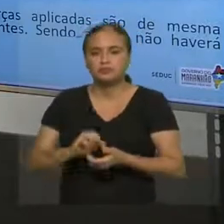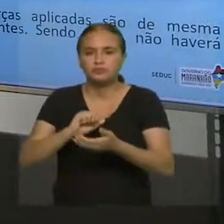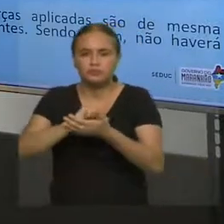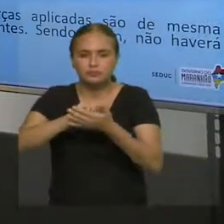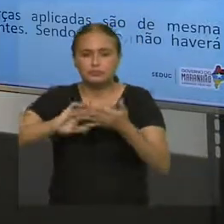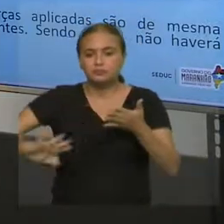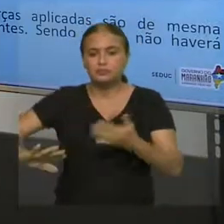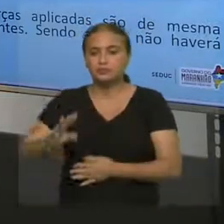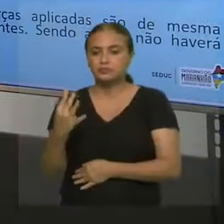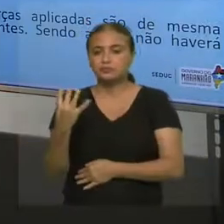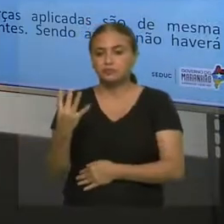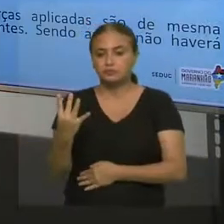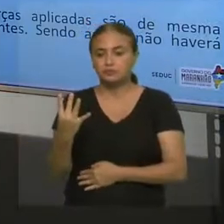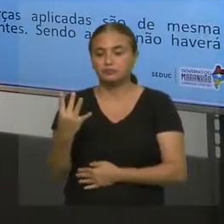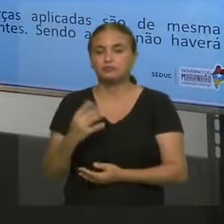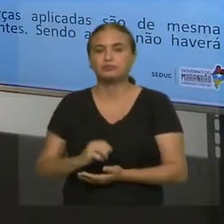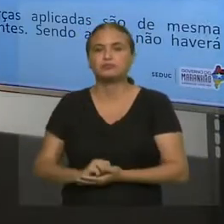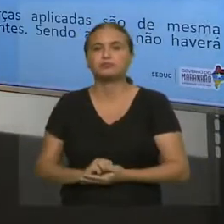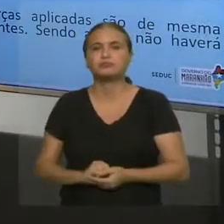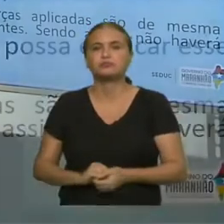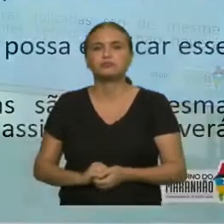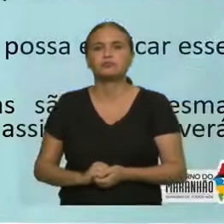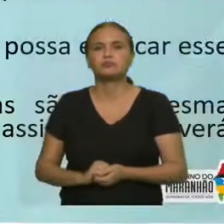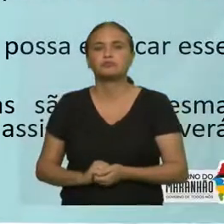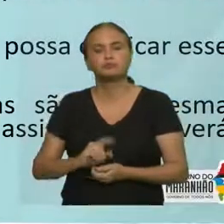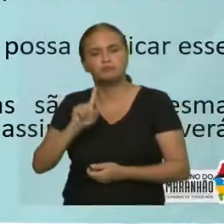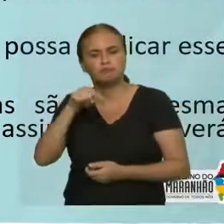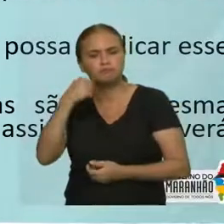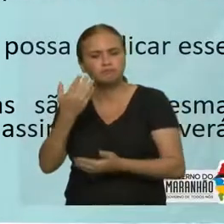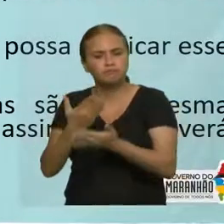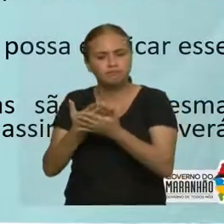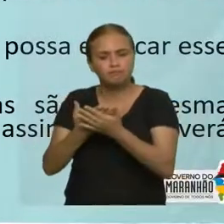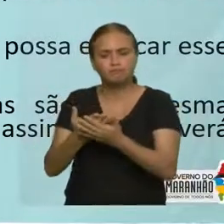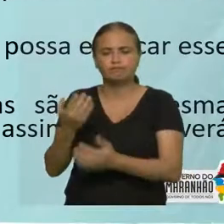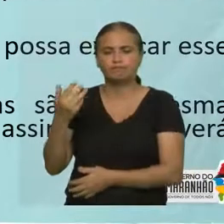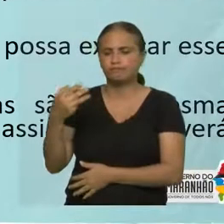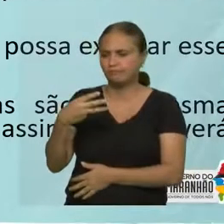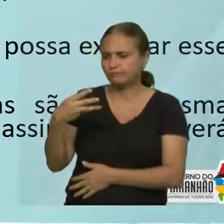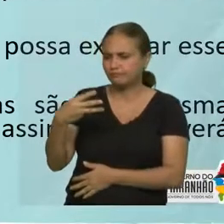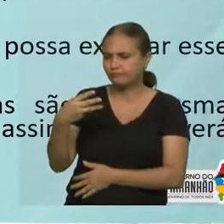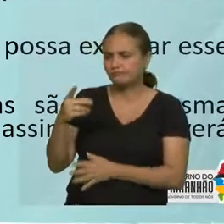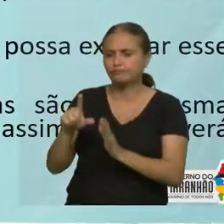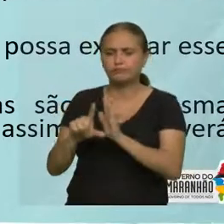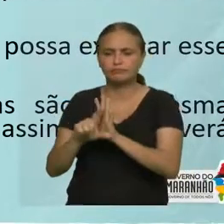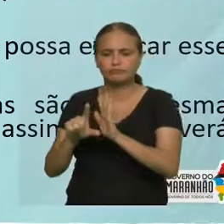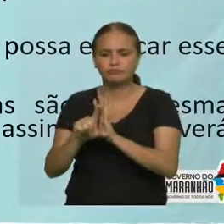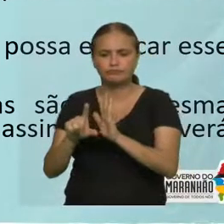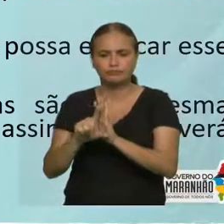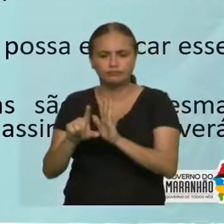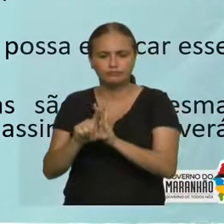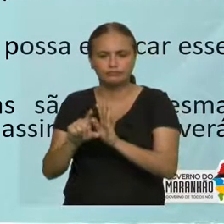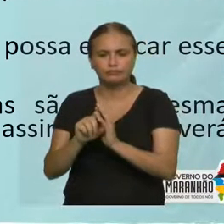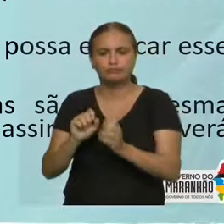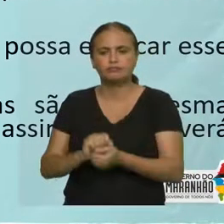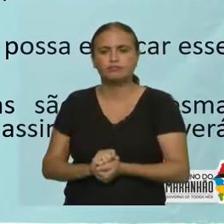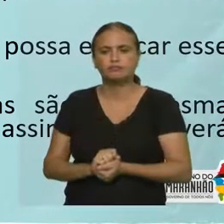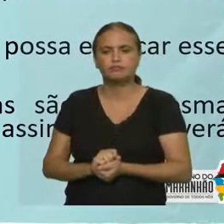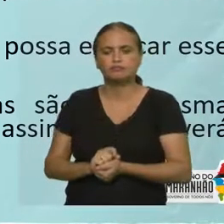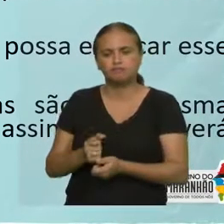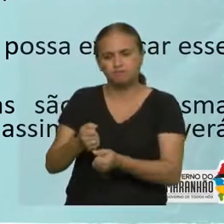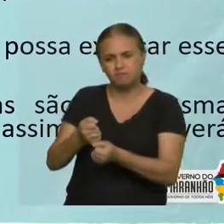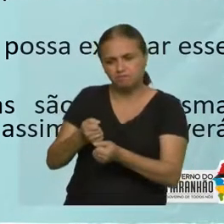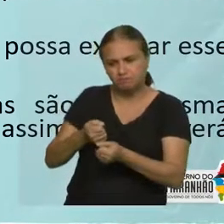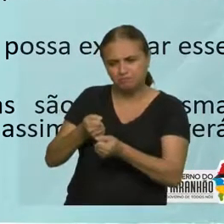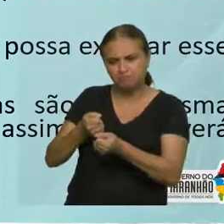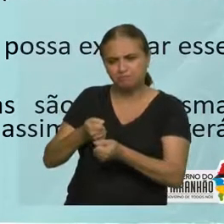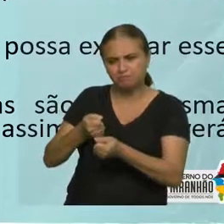exercício 4 de hoje dessa aula. Após estudar a terceira lei de Newton, um estudante concluiu que um cavalo, ao tentar puxar